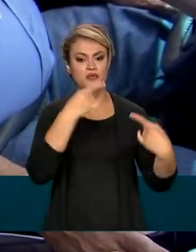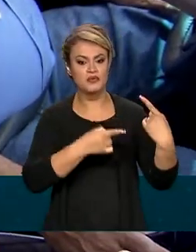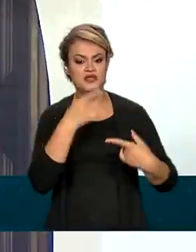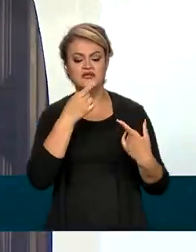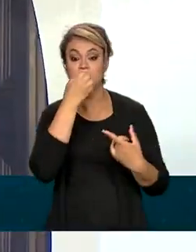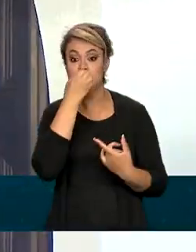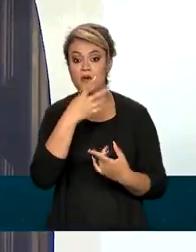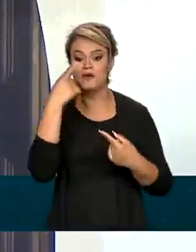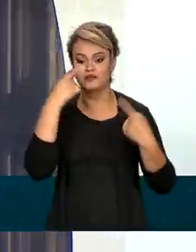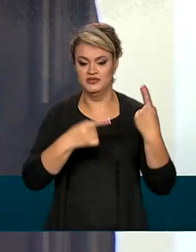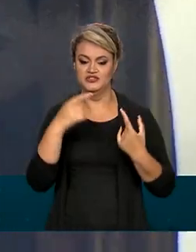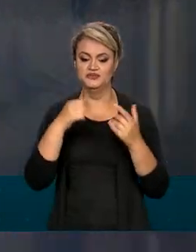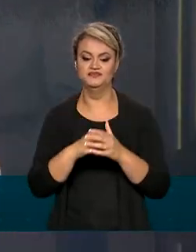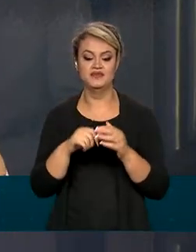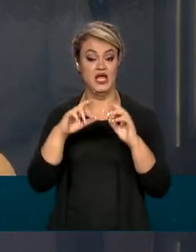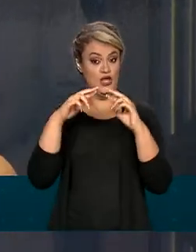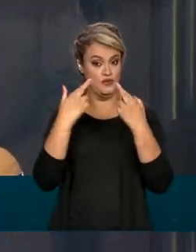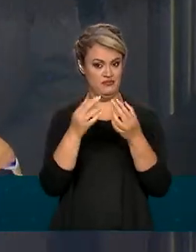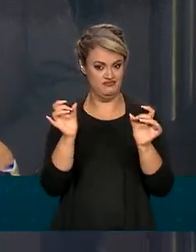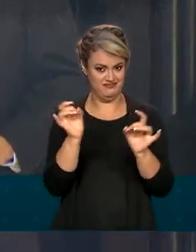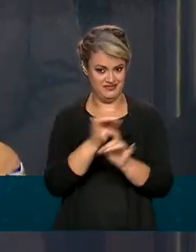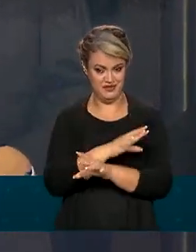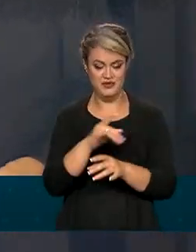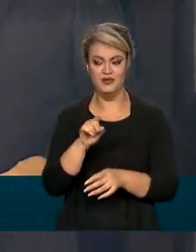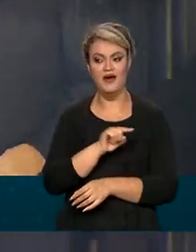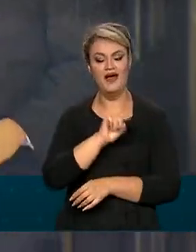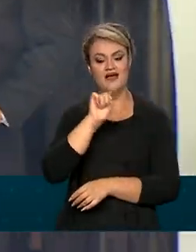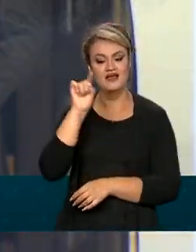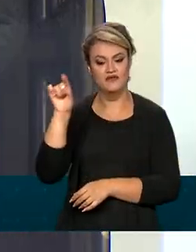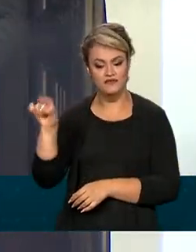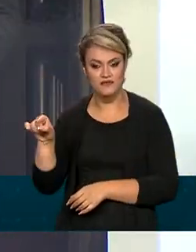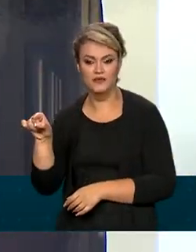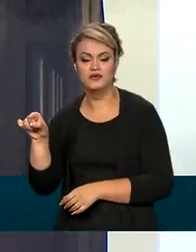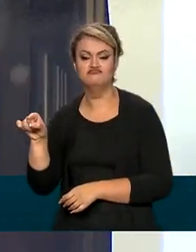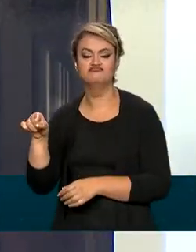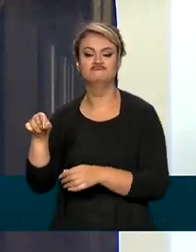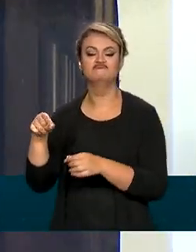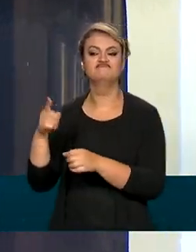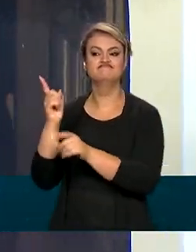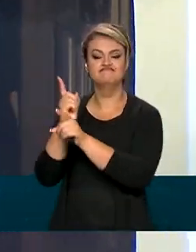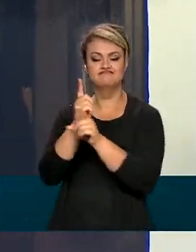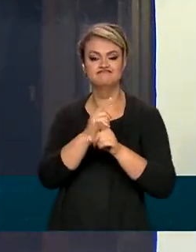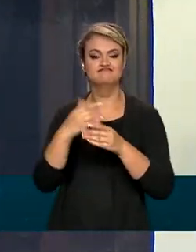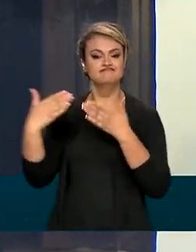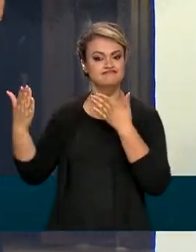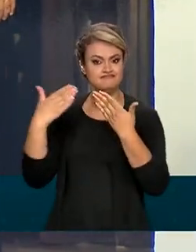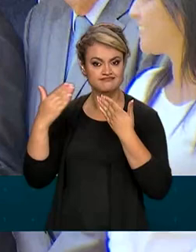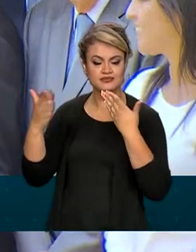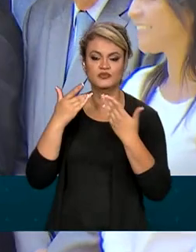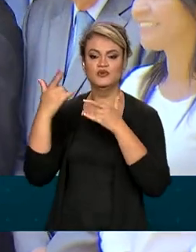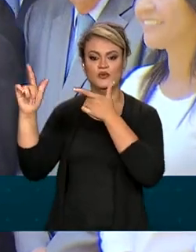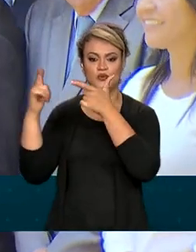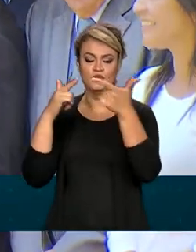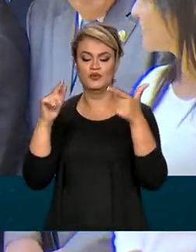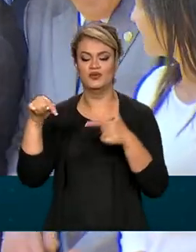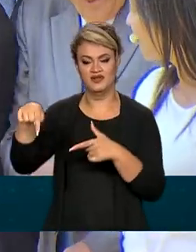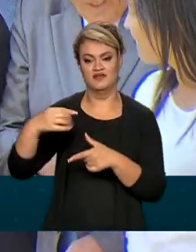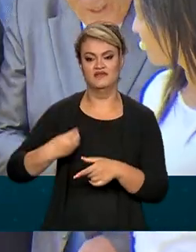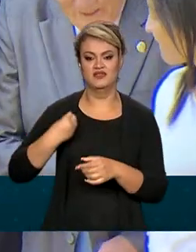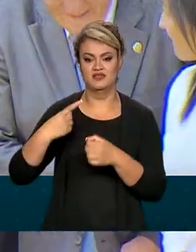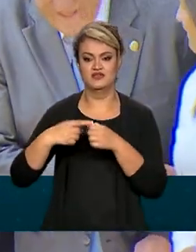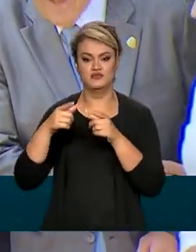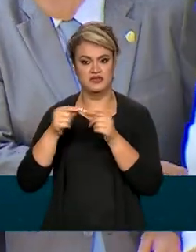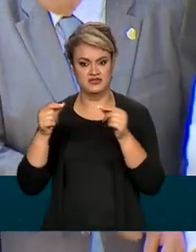da boa política. Após a reunião com Lira, o presidente eleito seguiu o dia com encontros institucionais aqui na capital